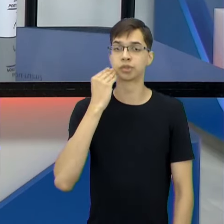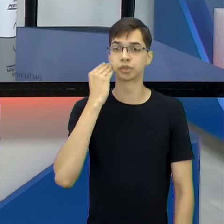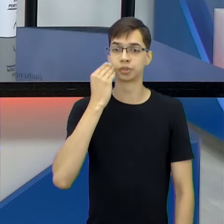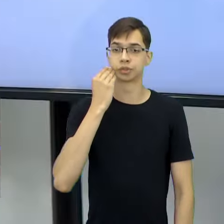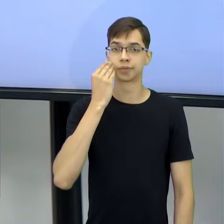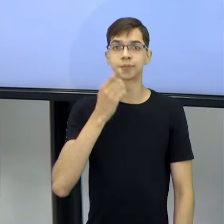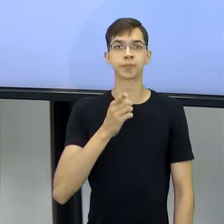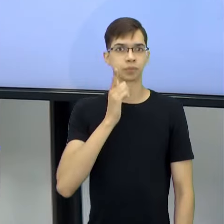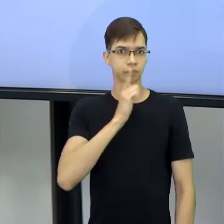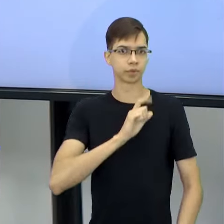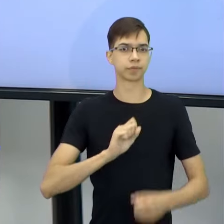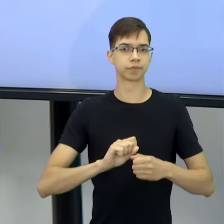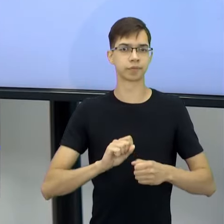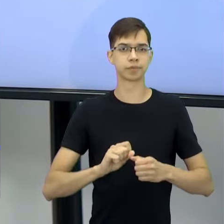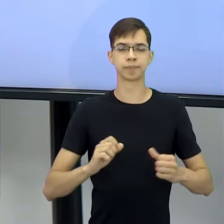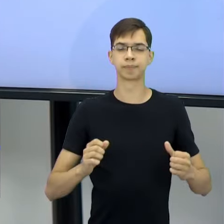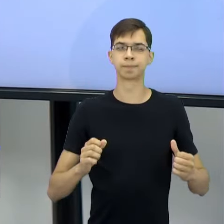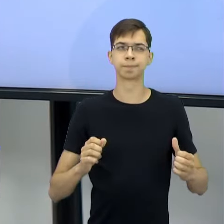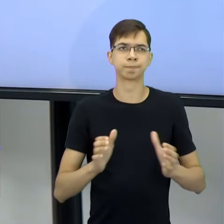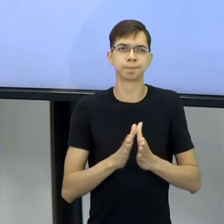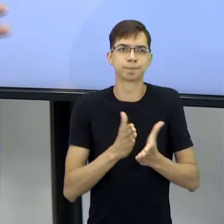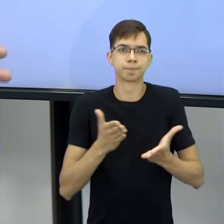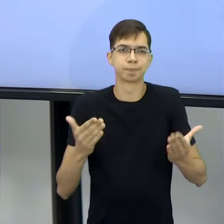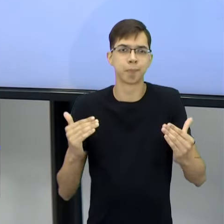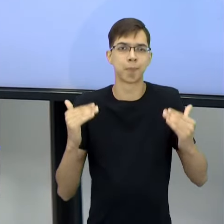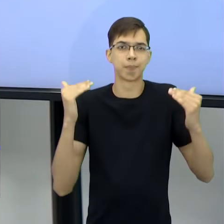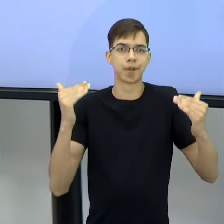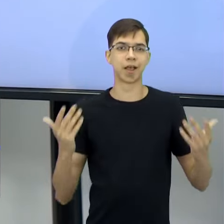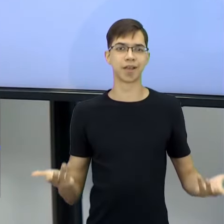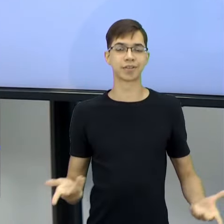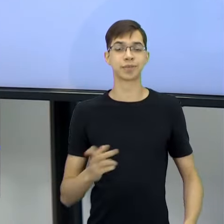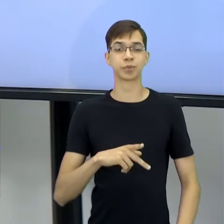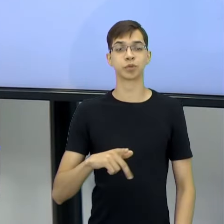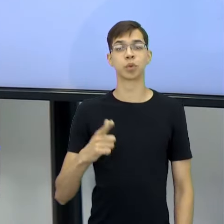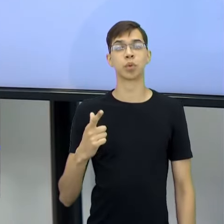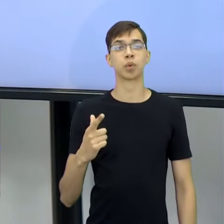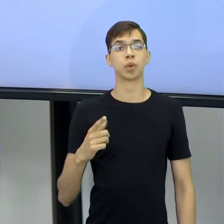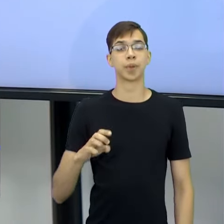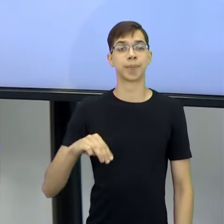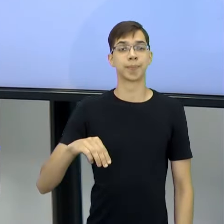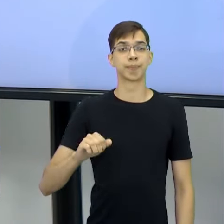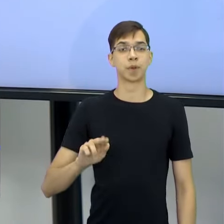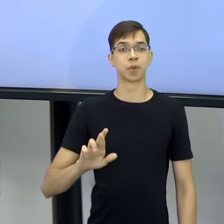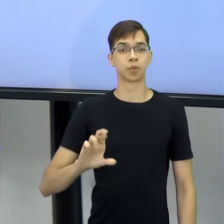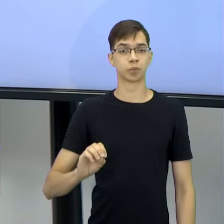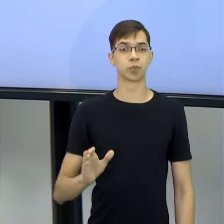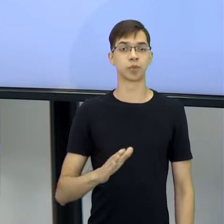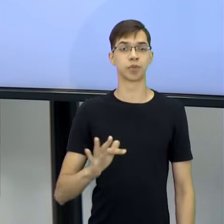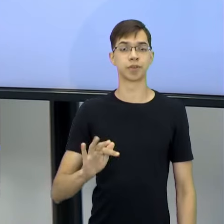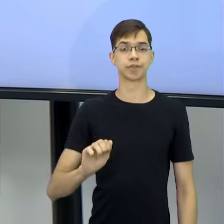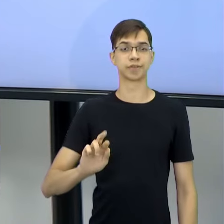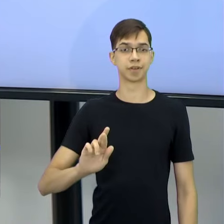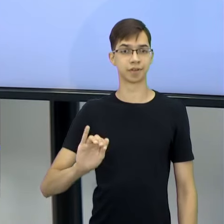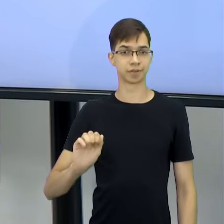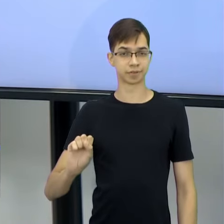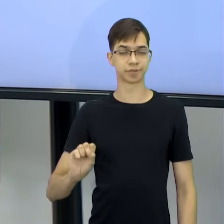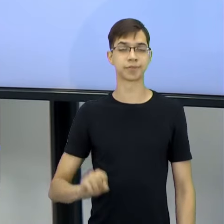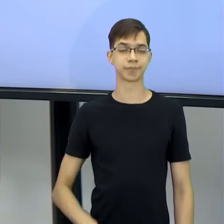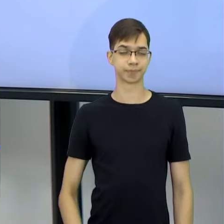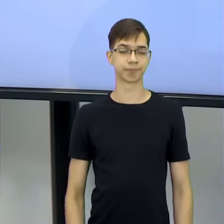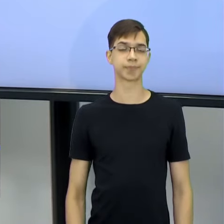negócio mais maravilhoso do que isso. Mais espetacular, né? Do que o professor Mauro Farias. Agora, a ideia é essa. Tentem ser mais